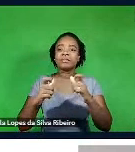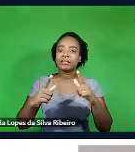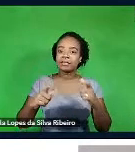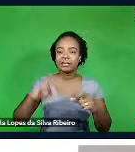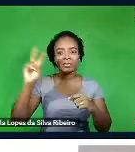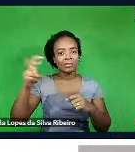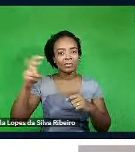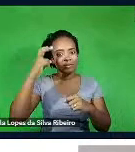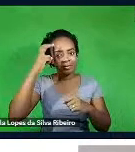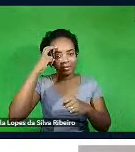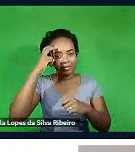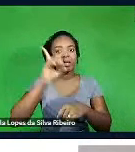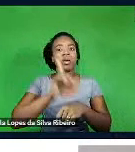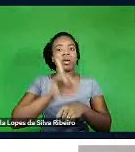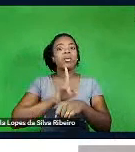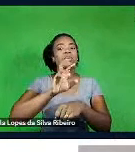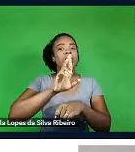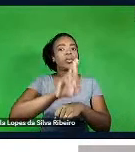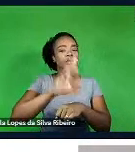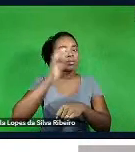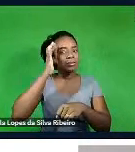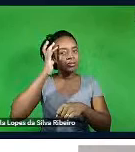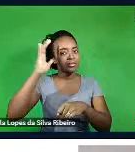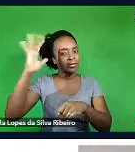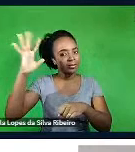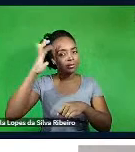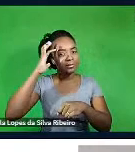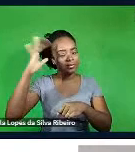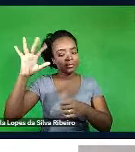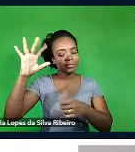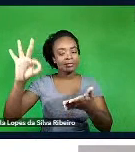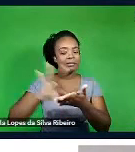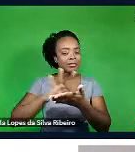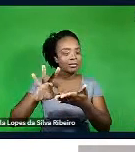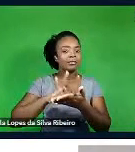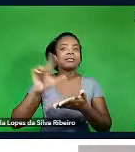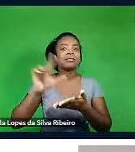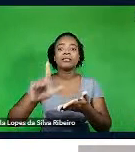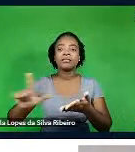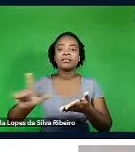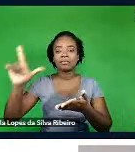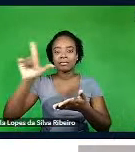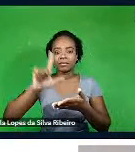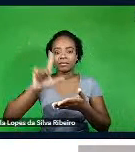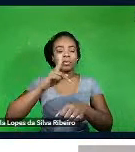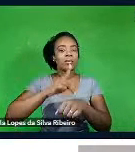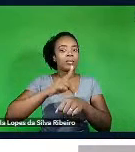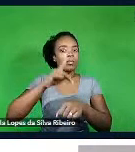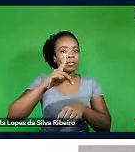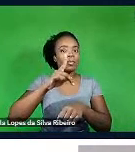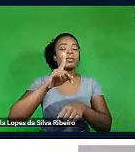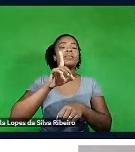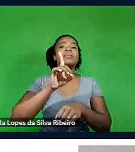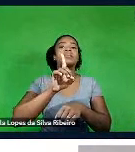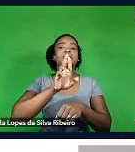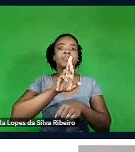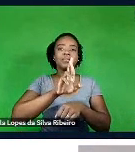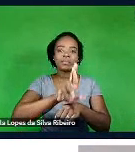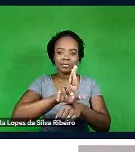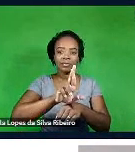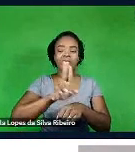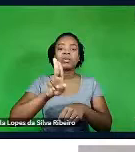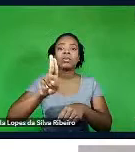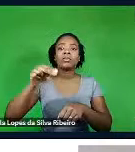doutorado em Teoria e Crítica Literária, pós-doutorado em Labjor, Unicamp,